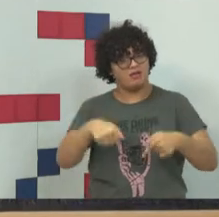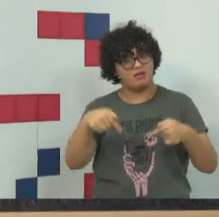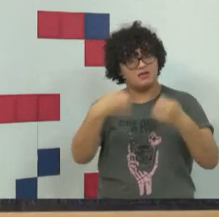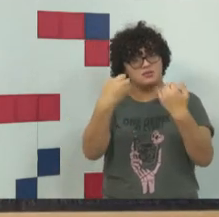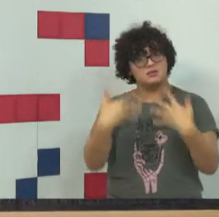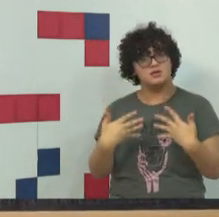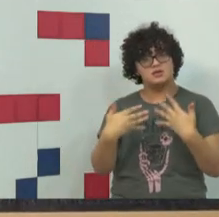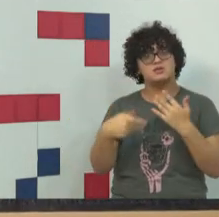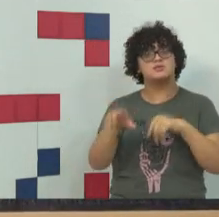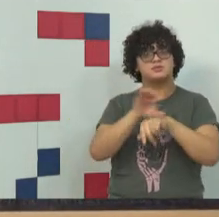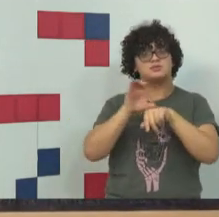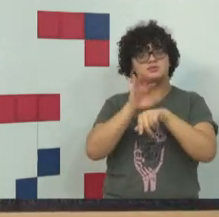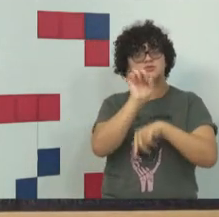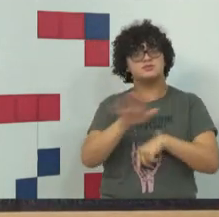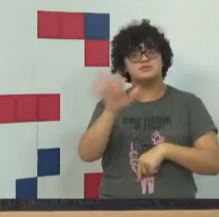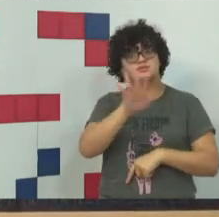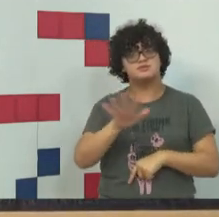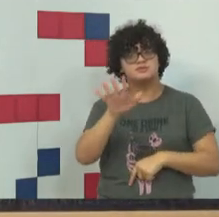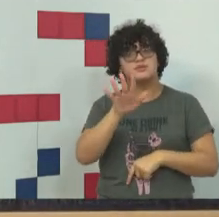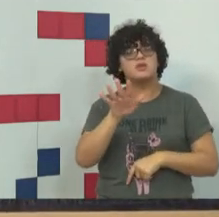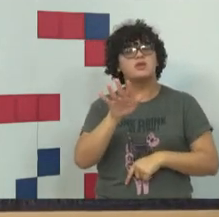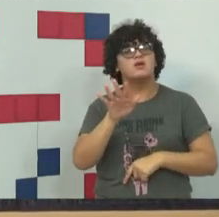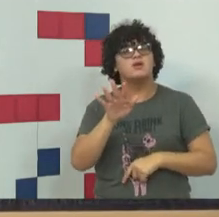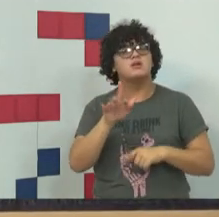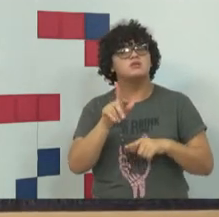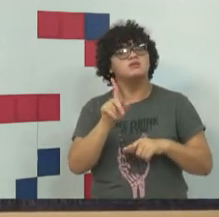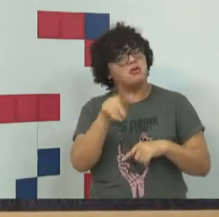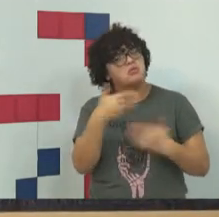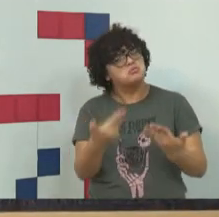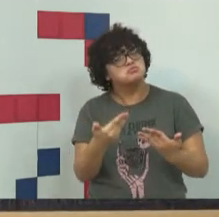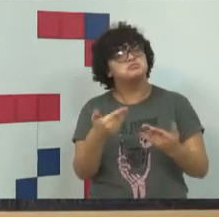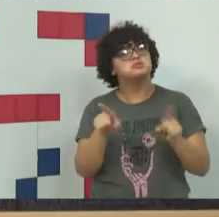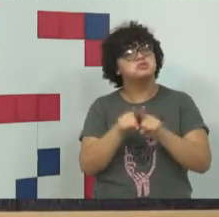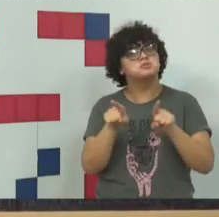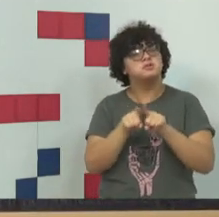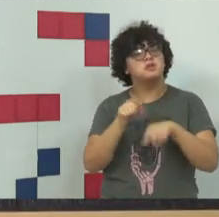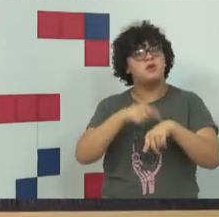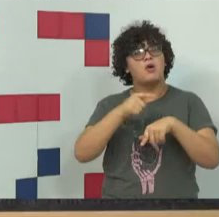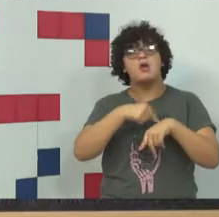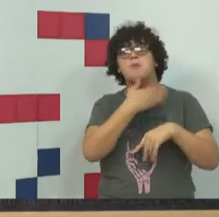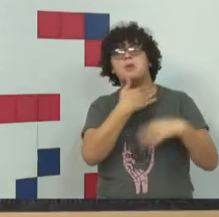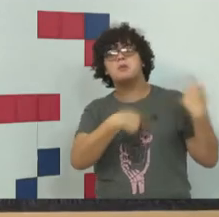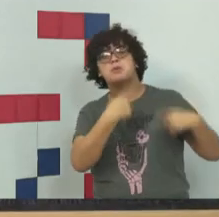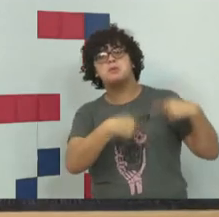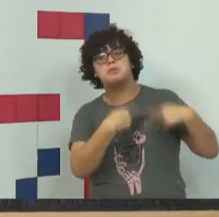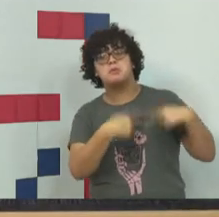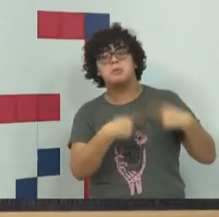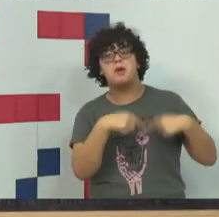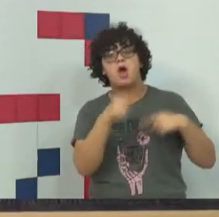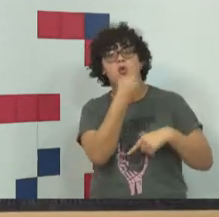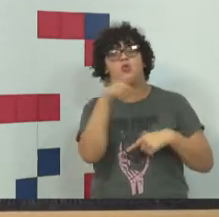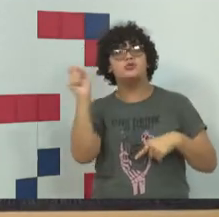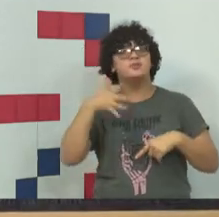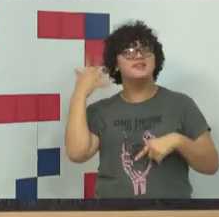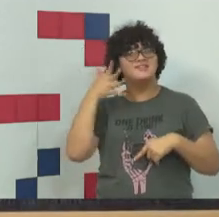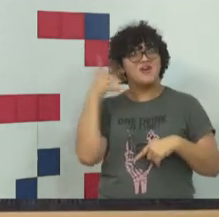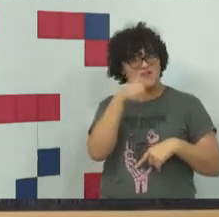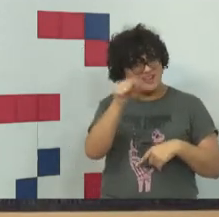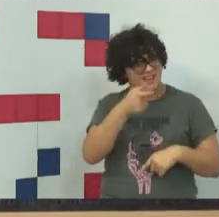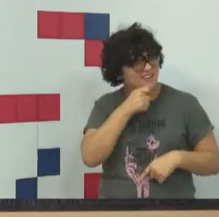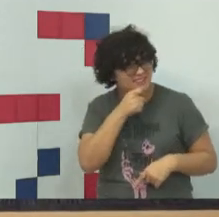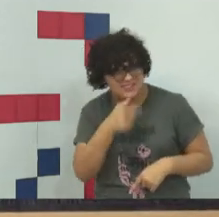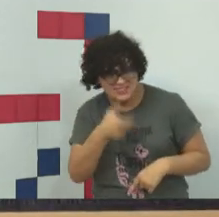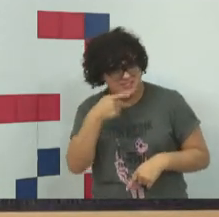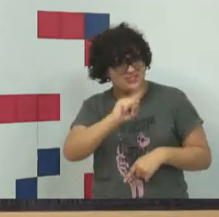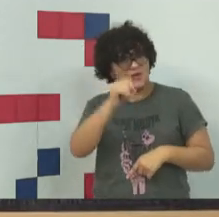na nossa Constituição Federal. Justamente como foi debatido na nossa última live, quem não assistiu à live de